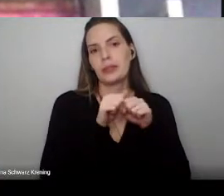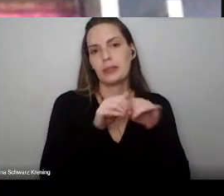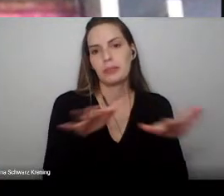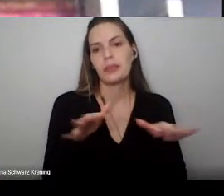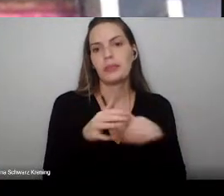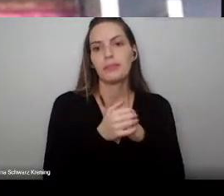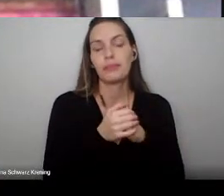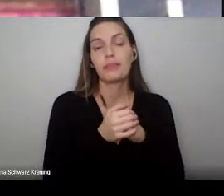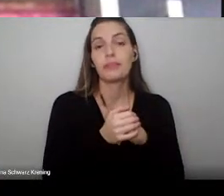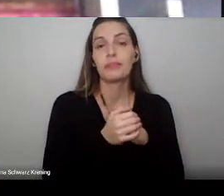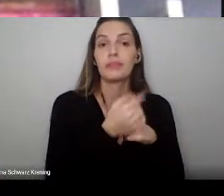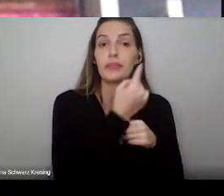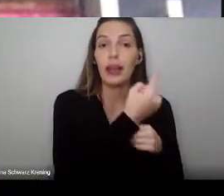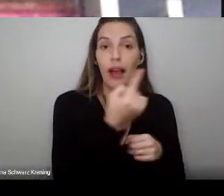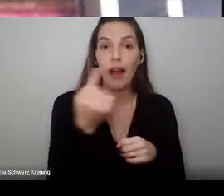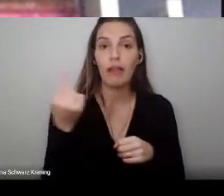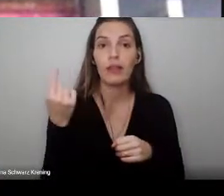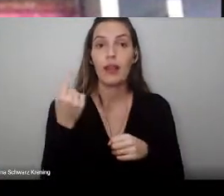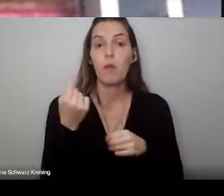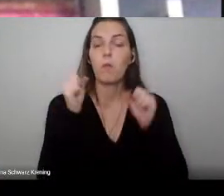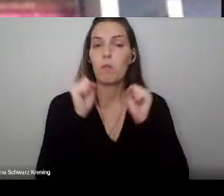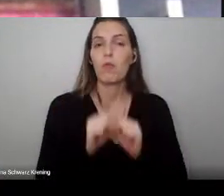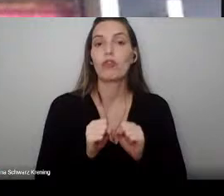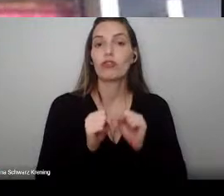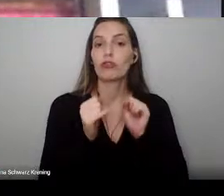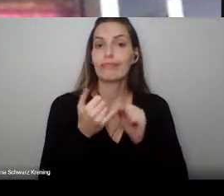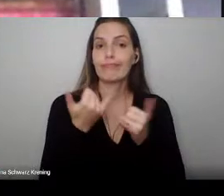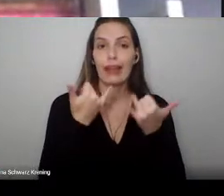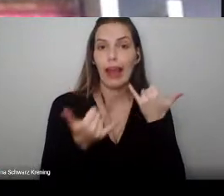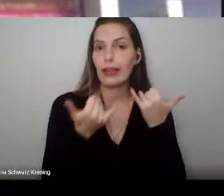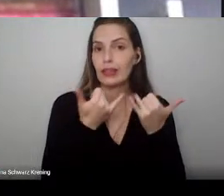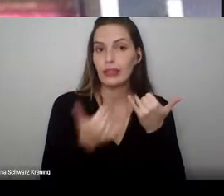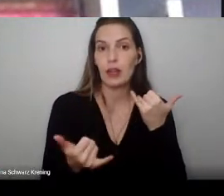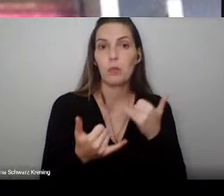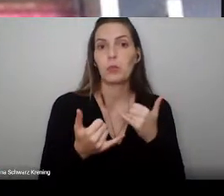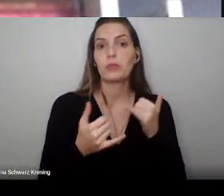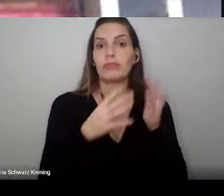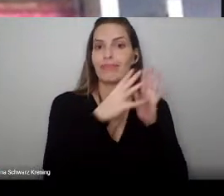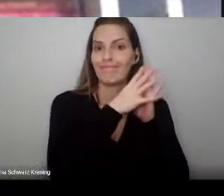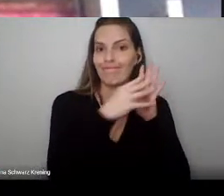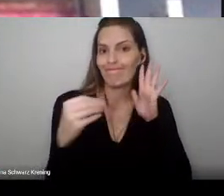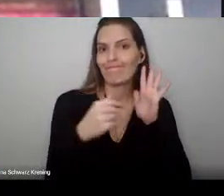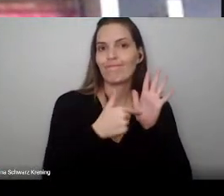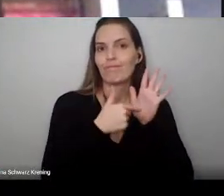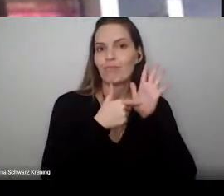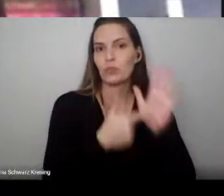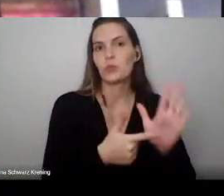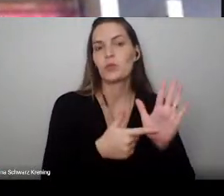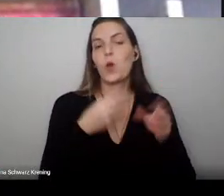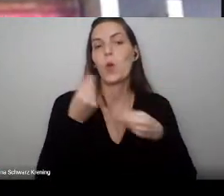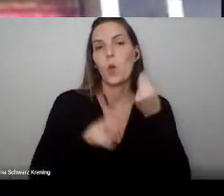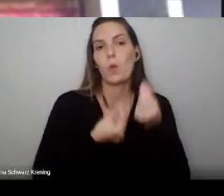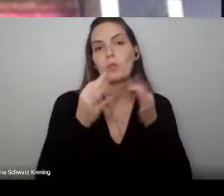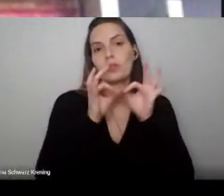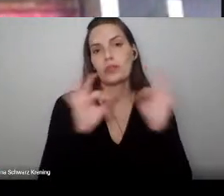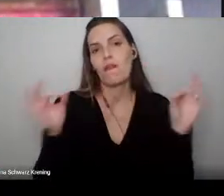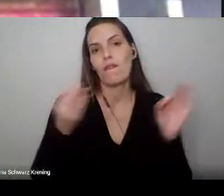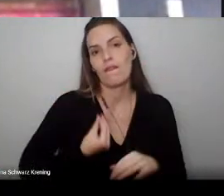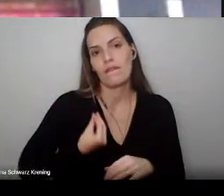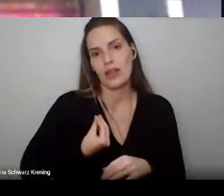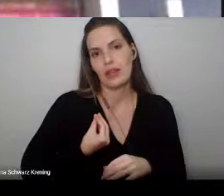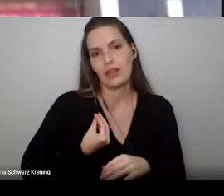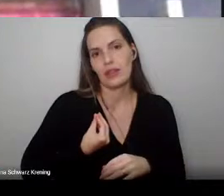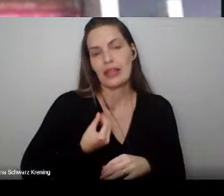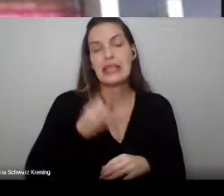colaboração e de engajamento para salvar vidas. Se a gente pode salvar no mínimo uma, a gente pode